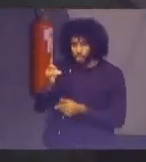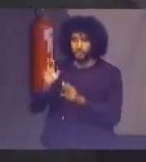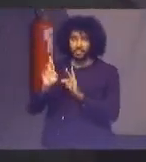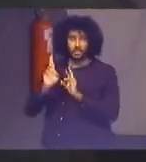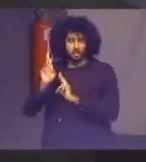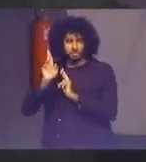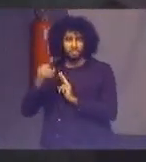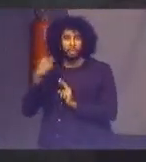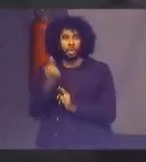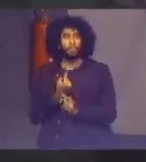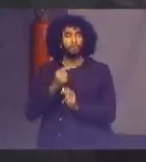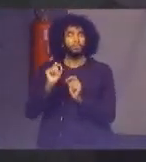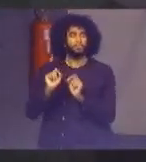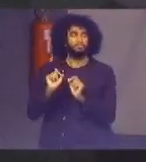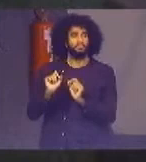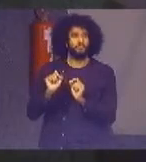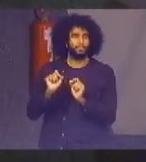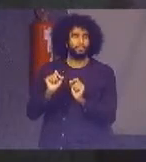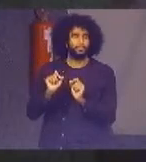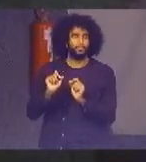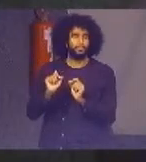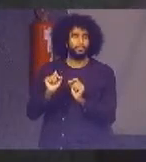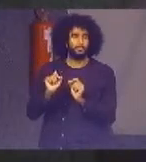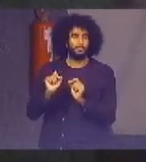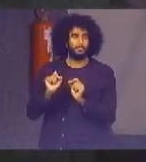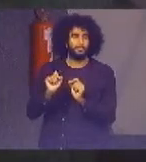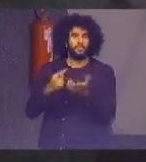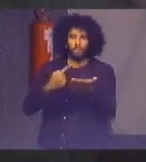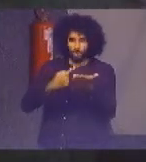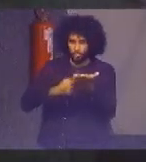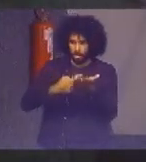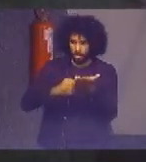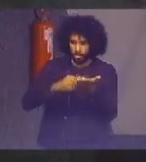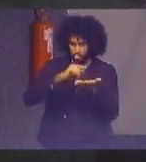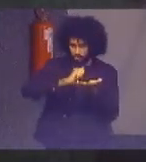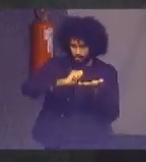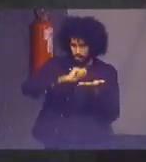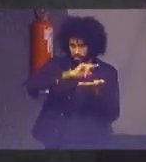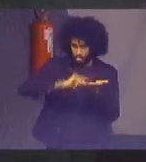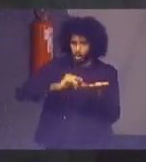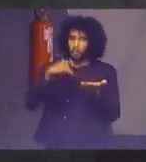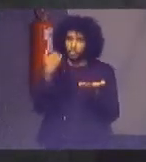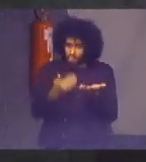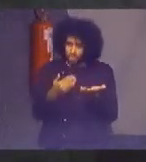desse EMOIU possamos avançar a nossa agenda.